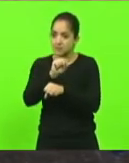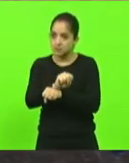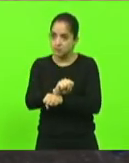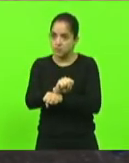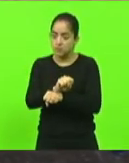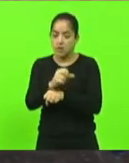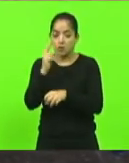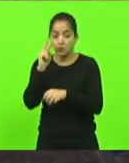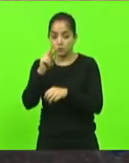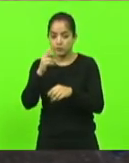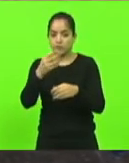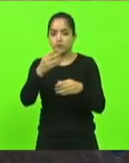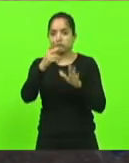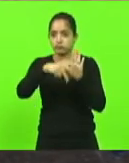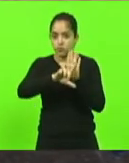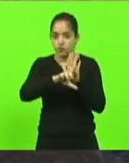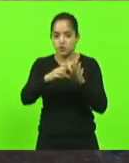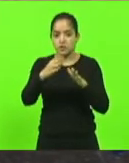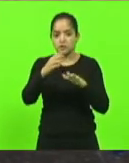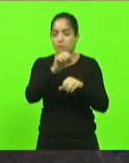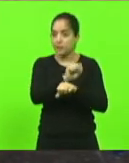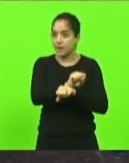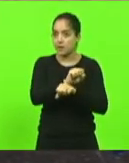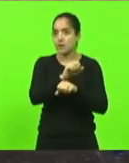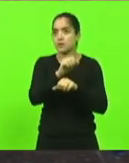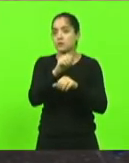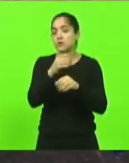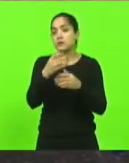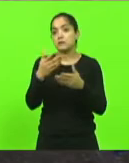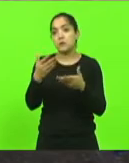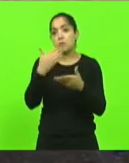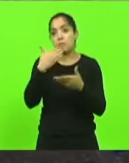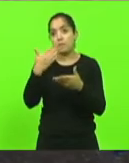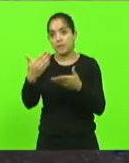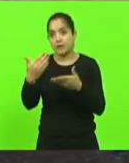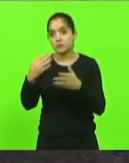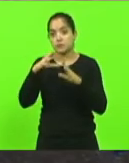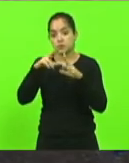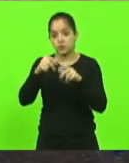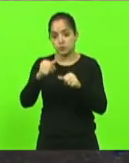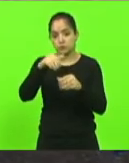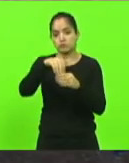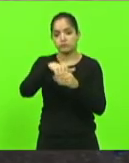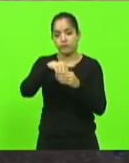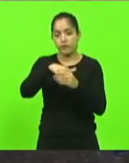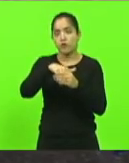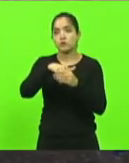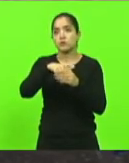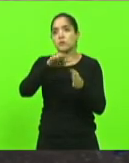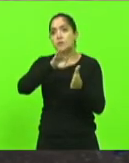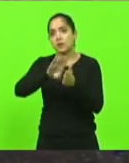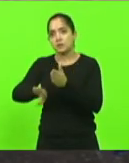projeto lá, correu para tomar providências. Então, eu peço, por gentileza, que todos votem pela derrubada do veto